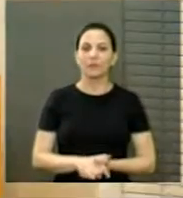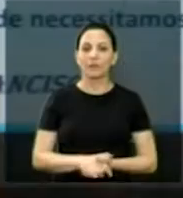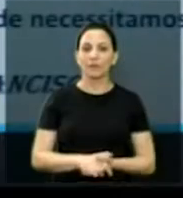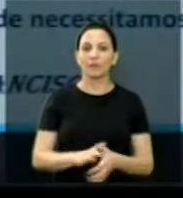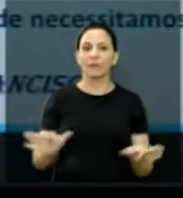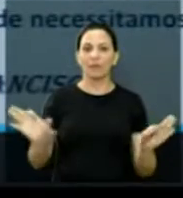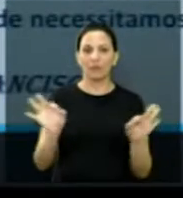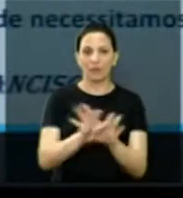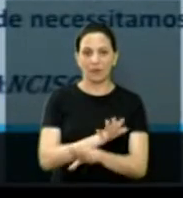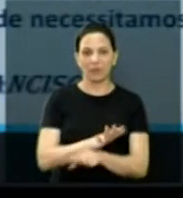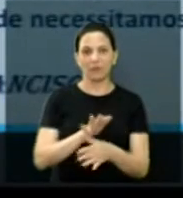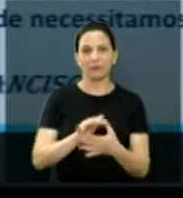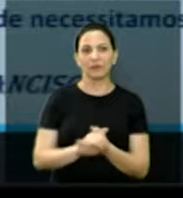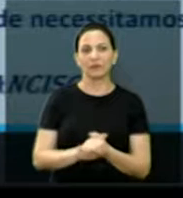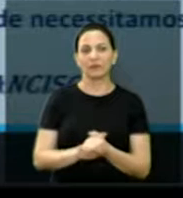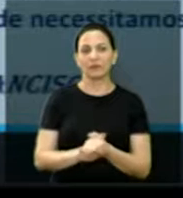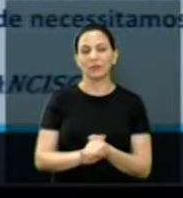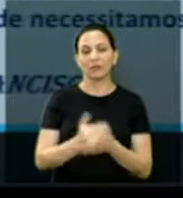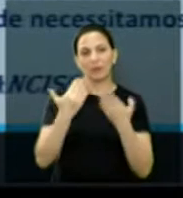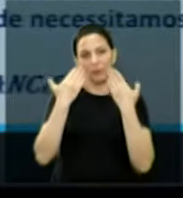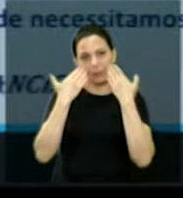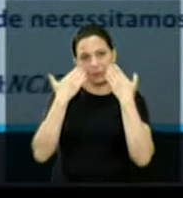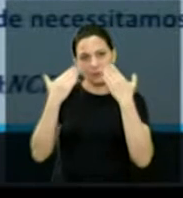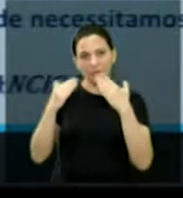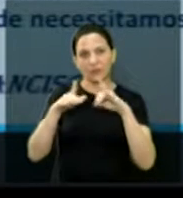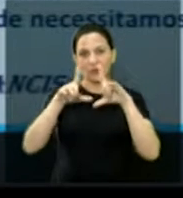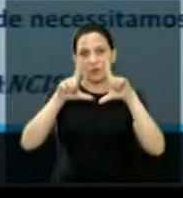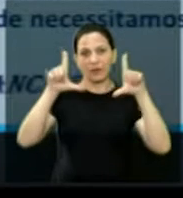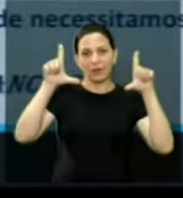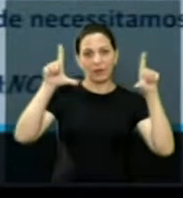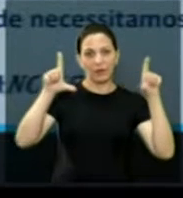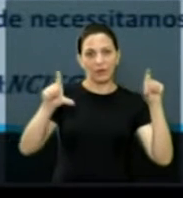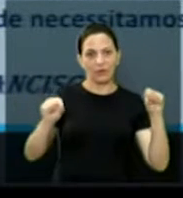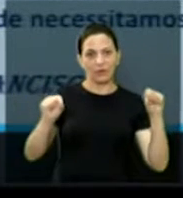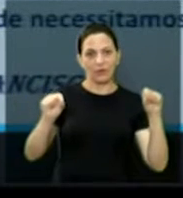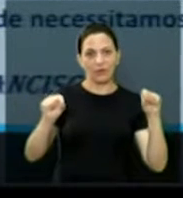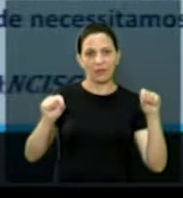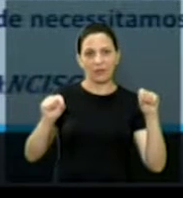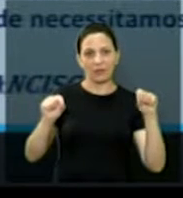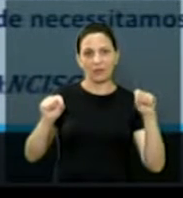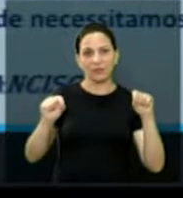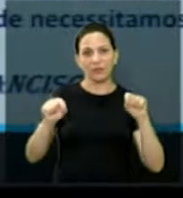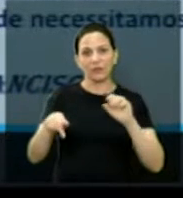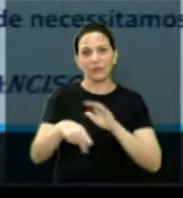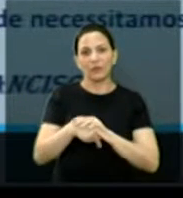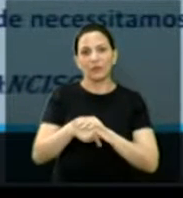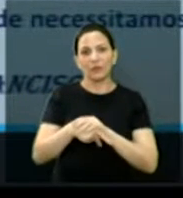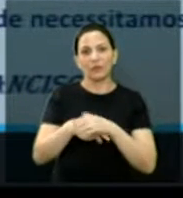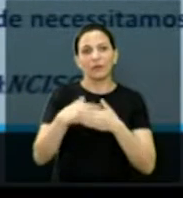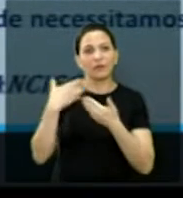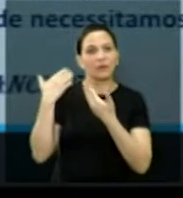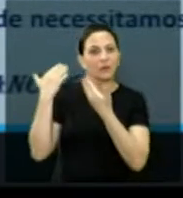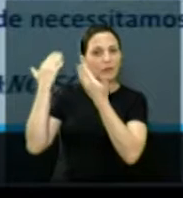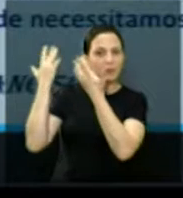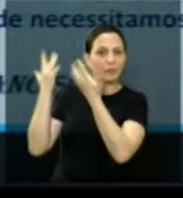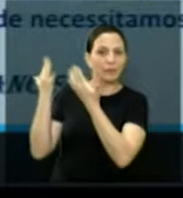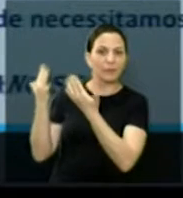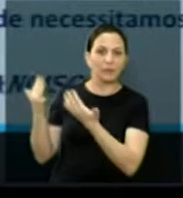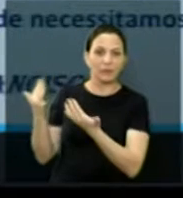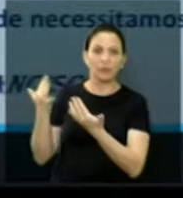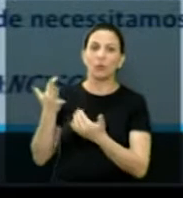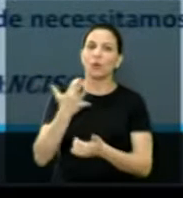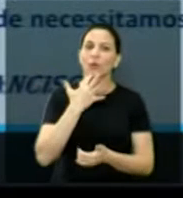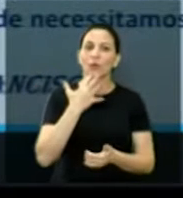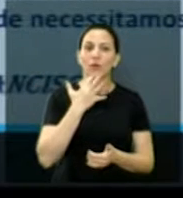Para finalizar essas apresentações, mais uma frase, frase não, é bem grande do Papa Francisco, acho que todo mundo já